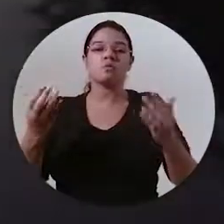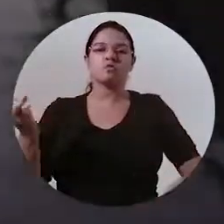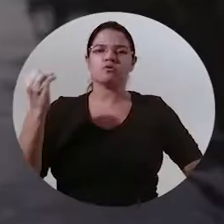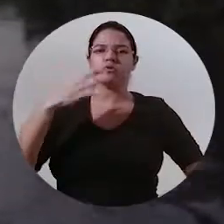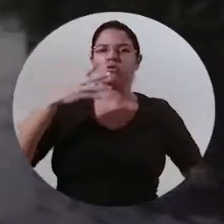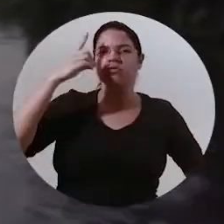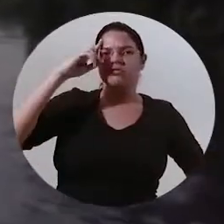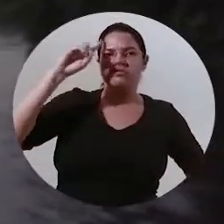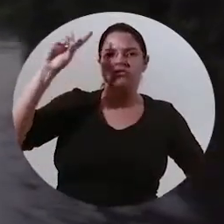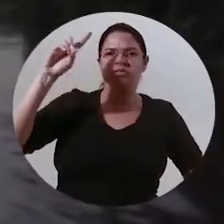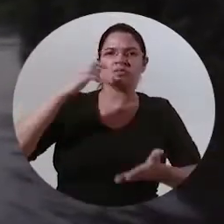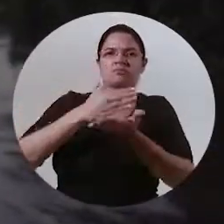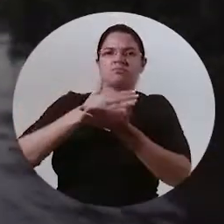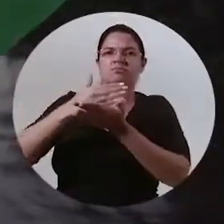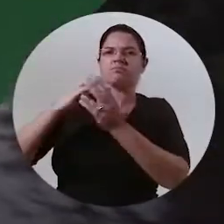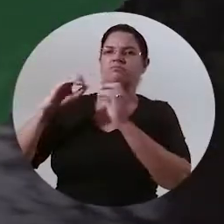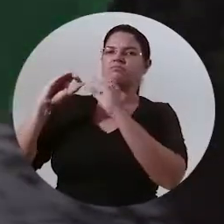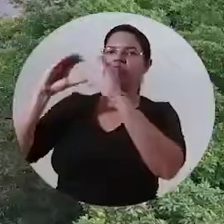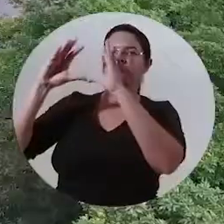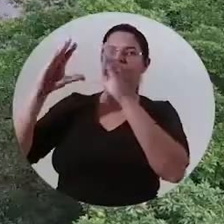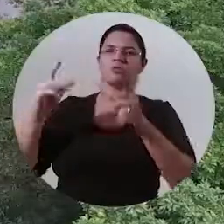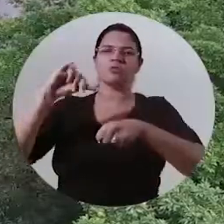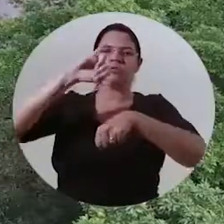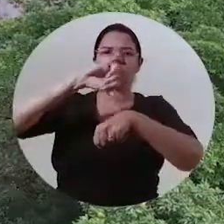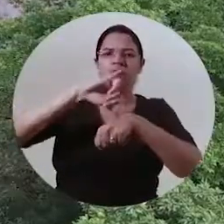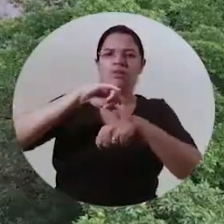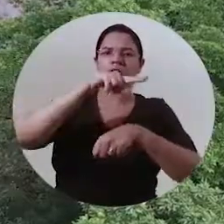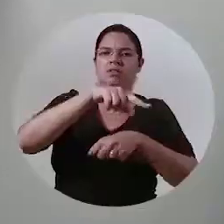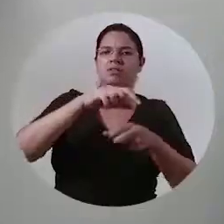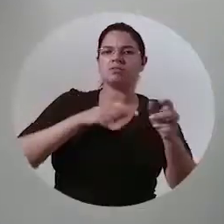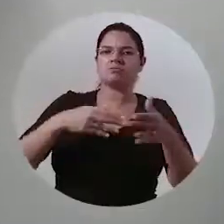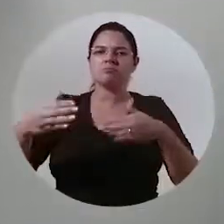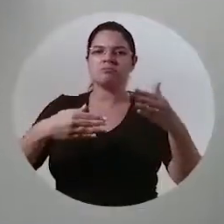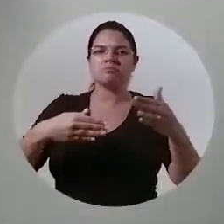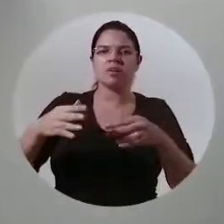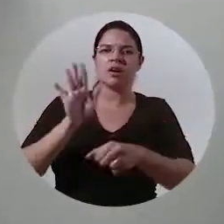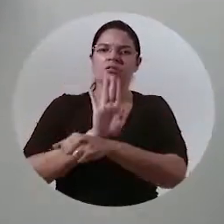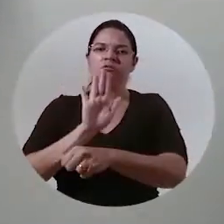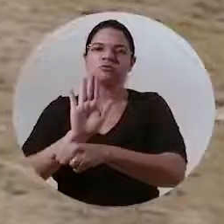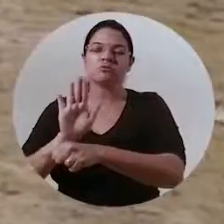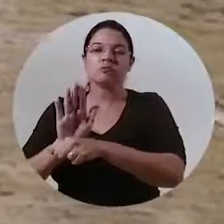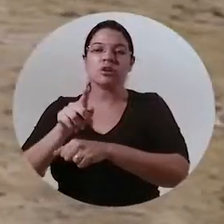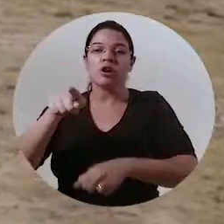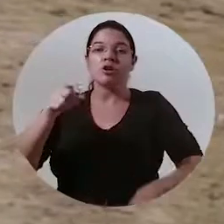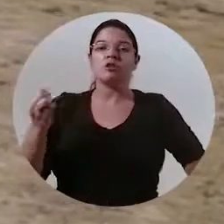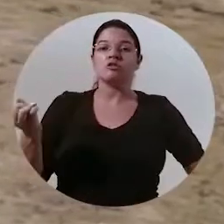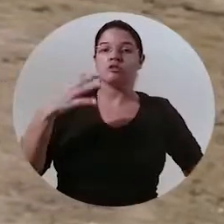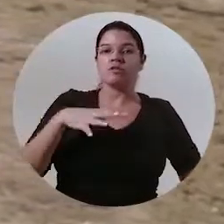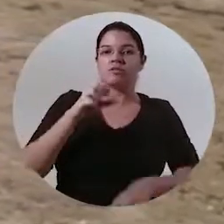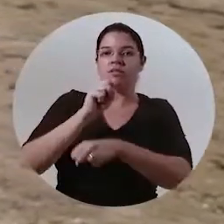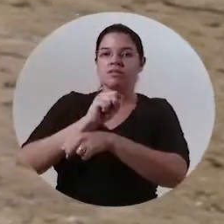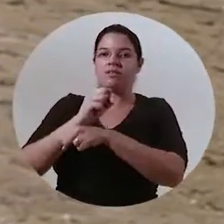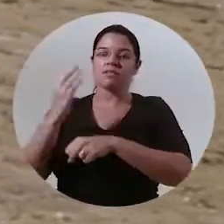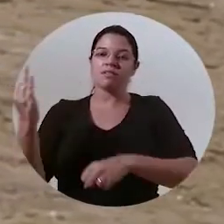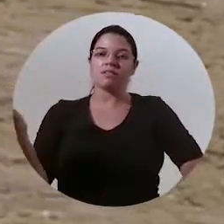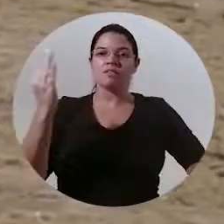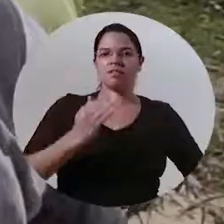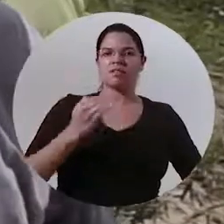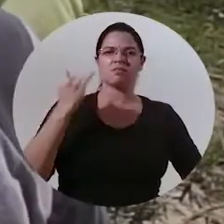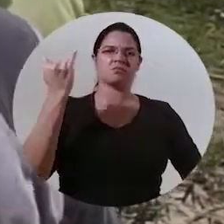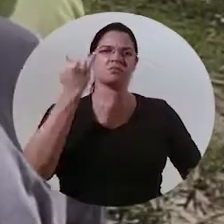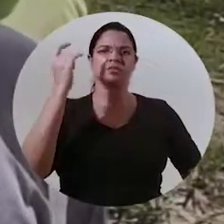Quando um novo dia começa quando um novo lugar vira ponto de atendimento quando a novidade tão